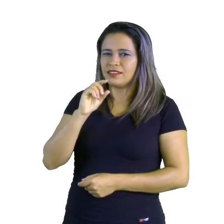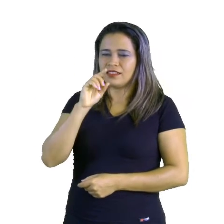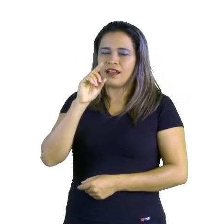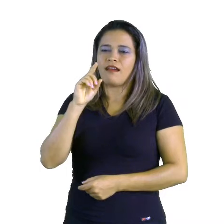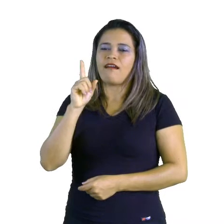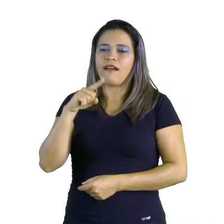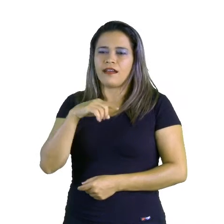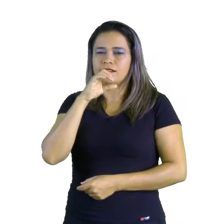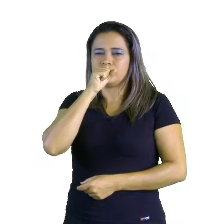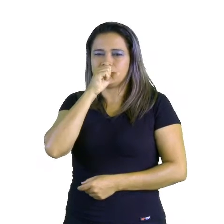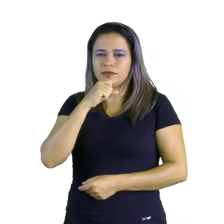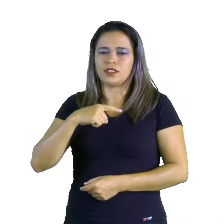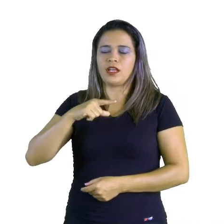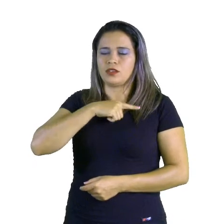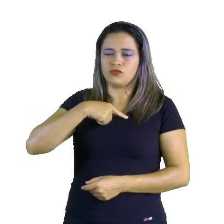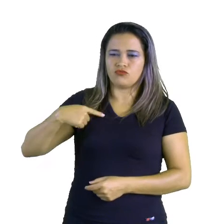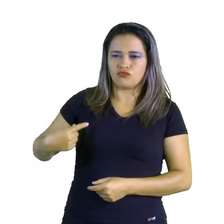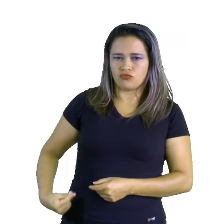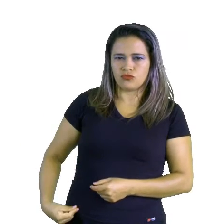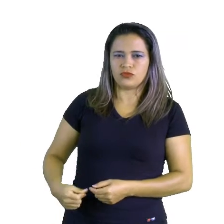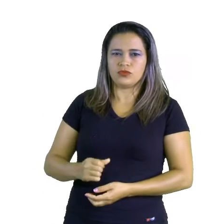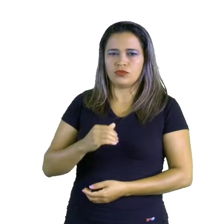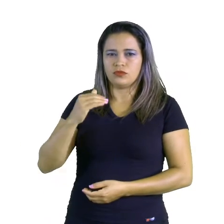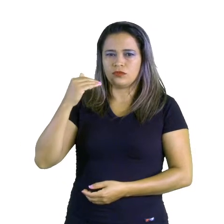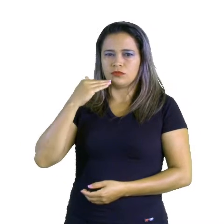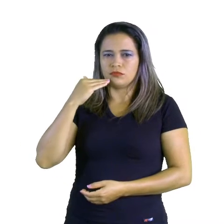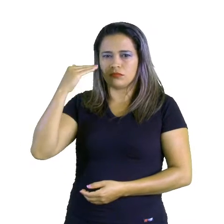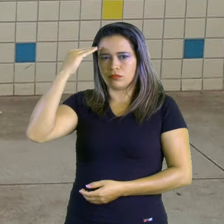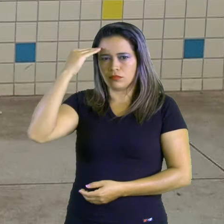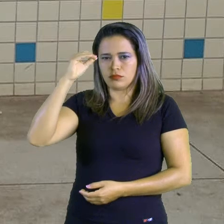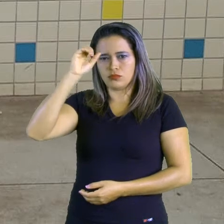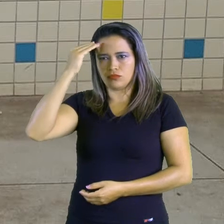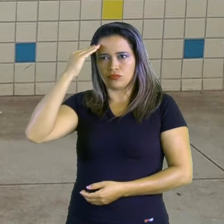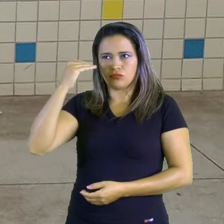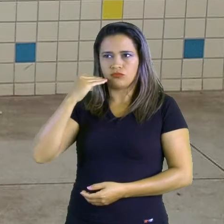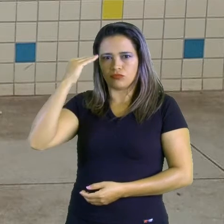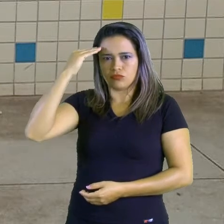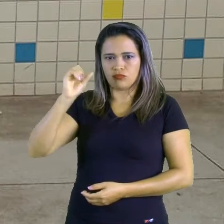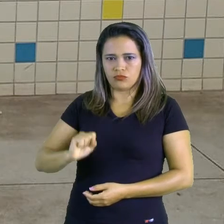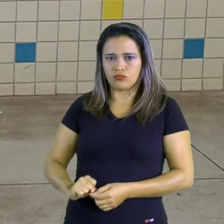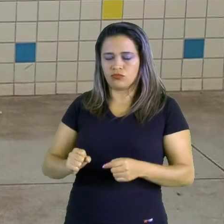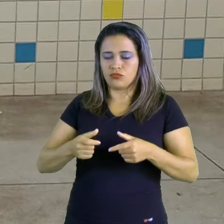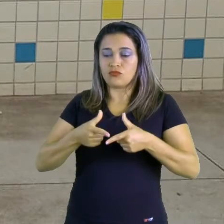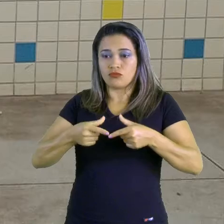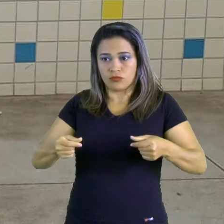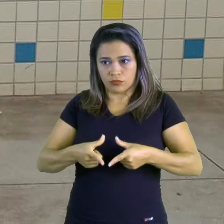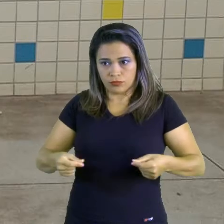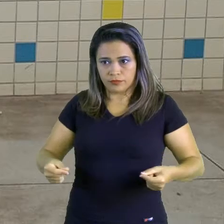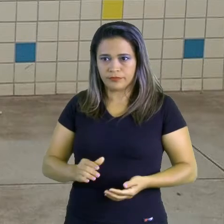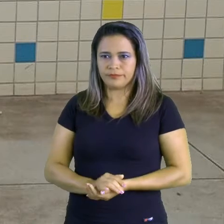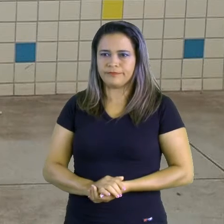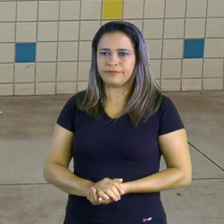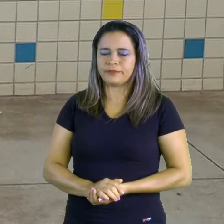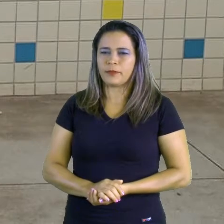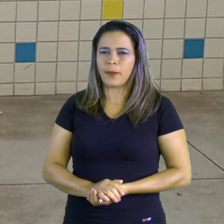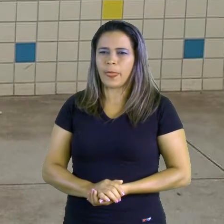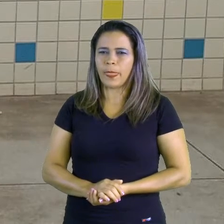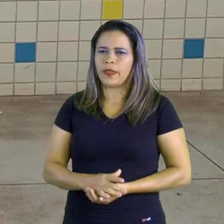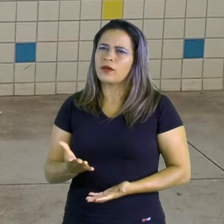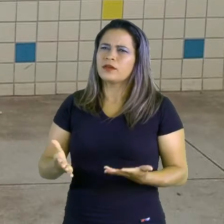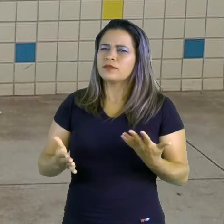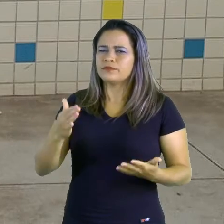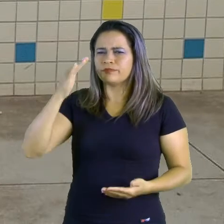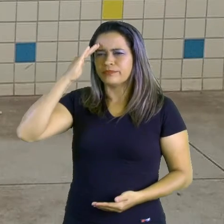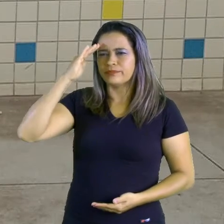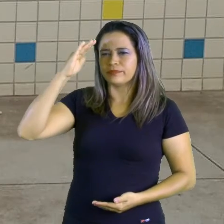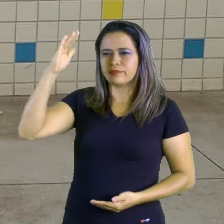a China, Japão, Coreia do Norte, Coreia do Sul. Vamos nos lembrar, recordar, quais são as principais formas de relevo